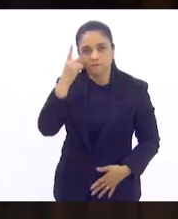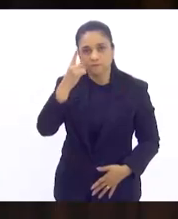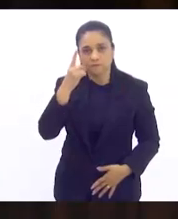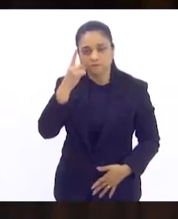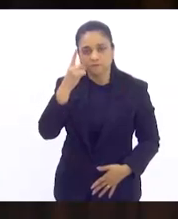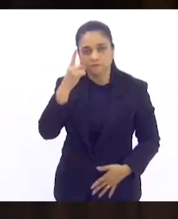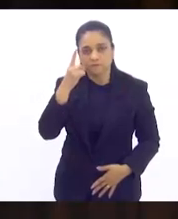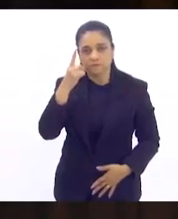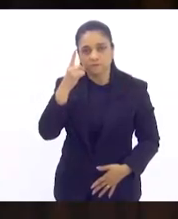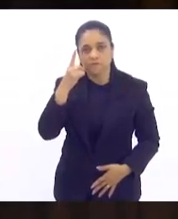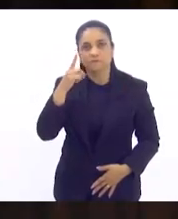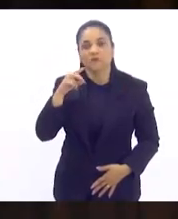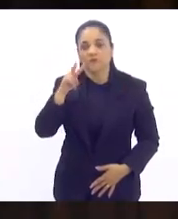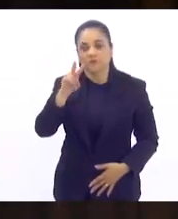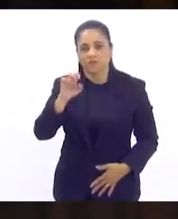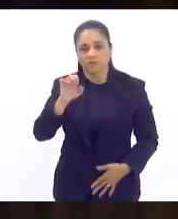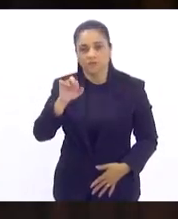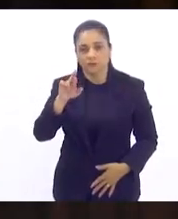Verônica Lima.